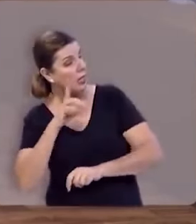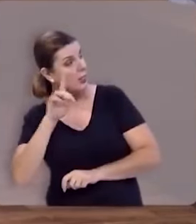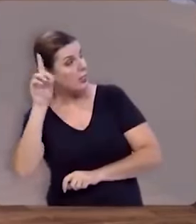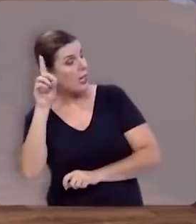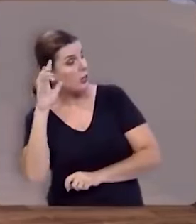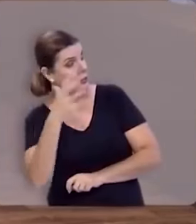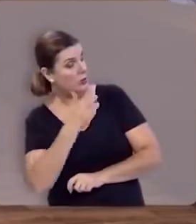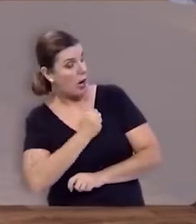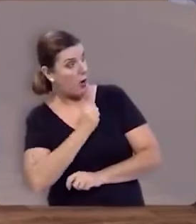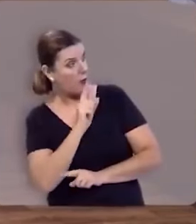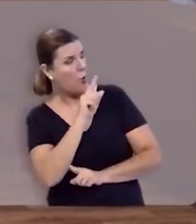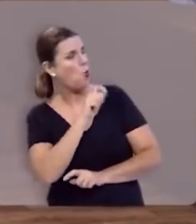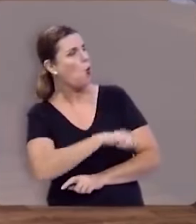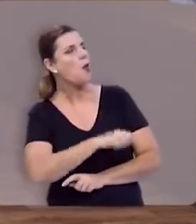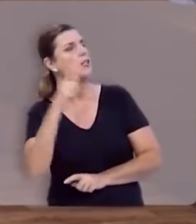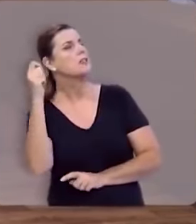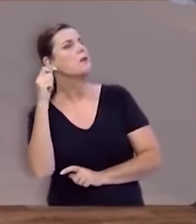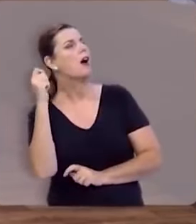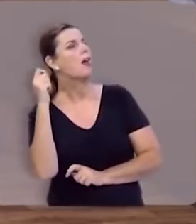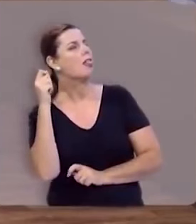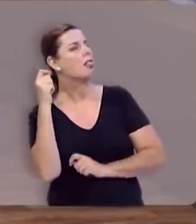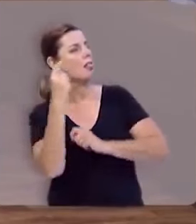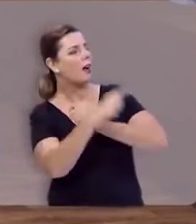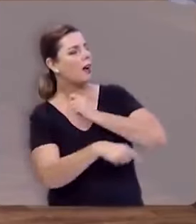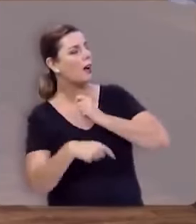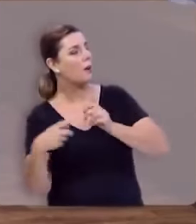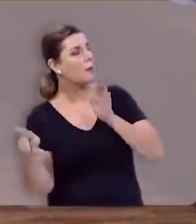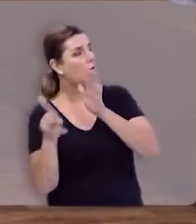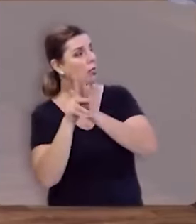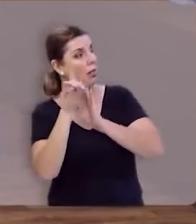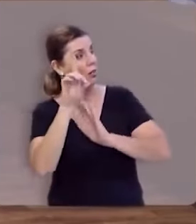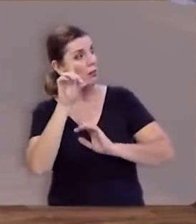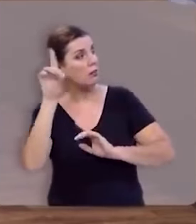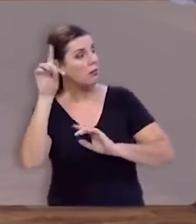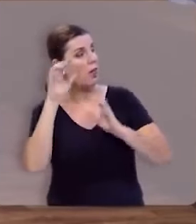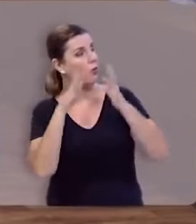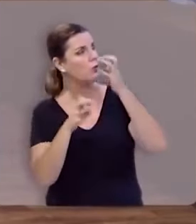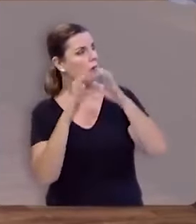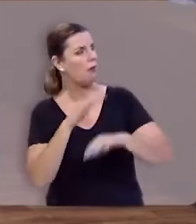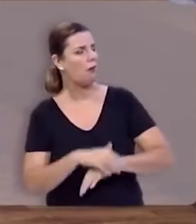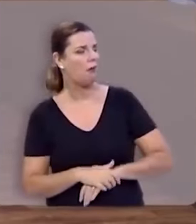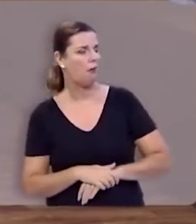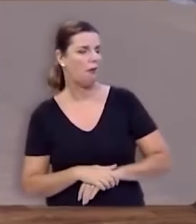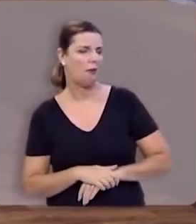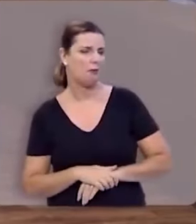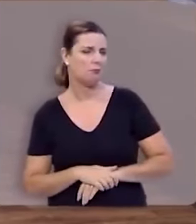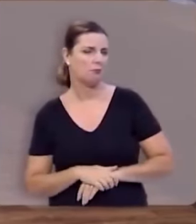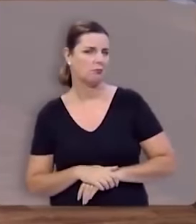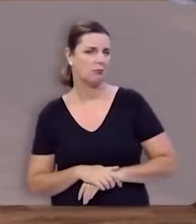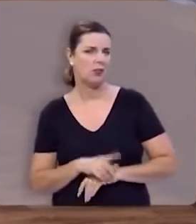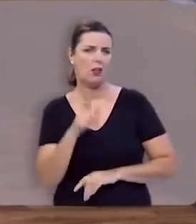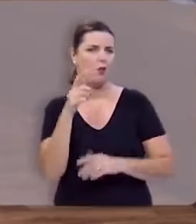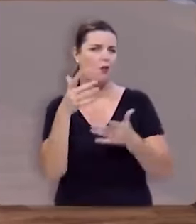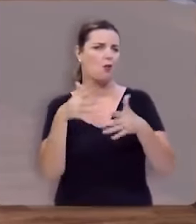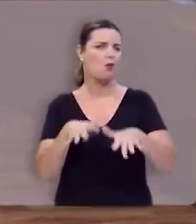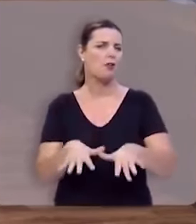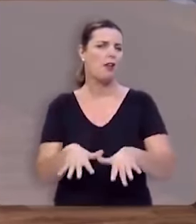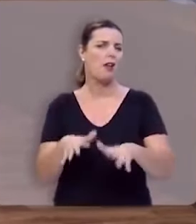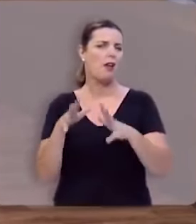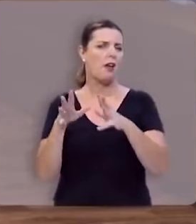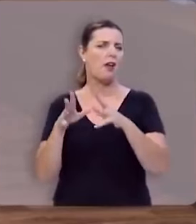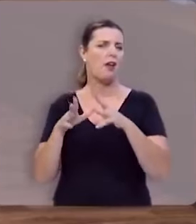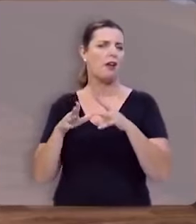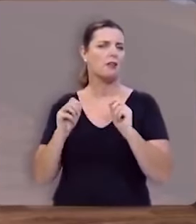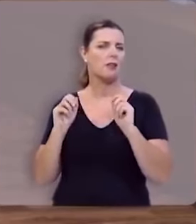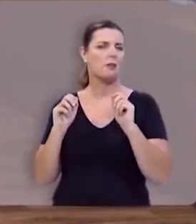ele salva não com espada não com lança porque do senhor é a guerra não queira receber os louros da